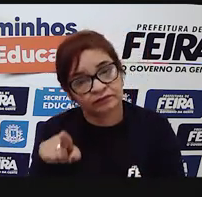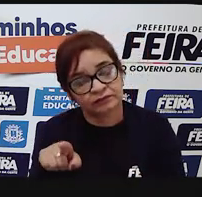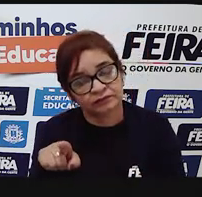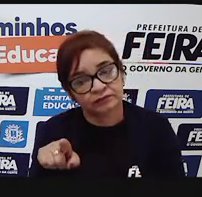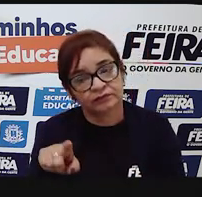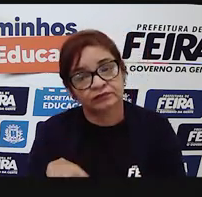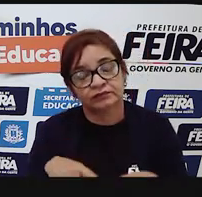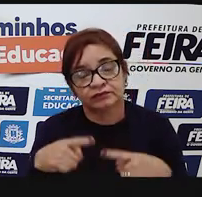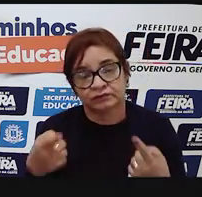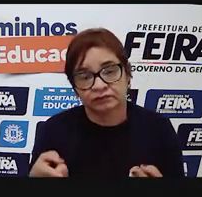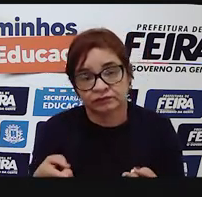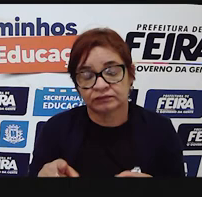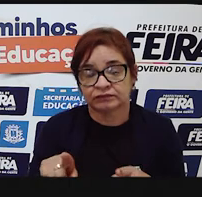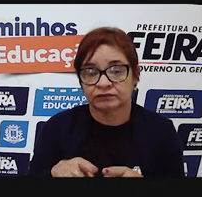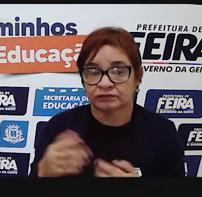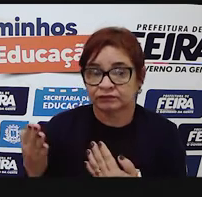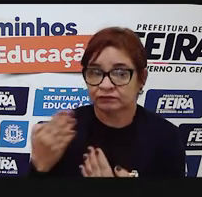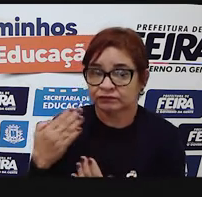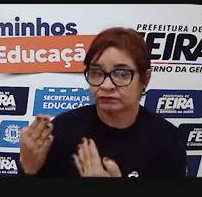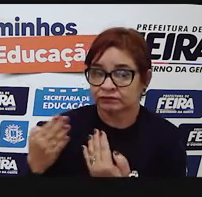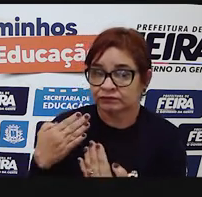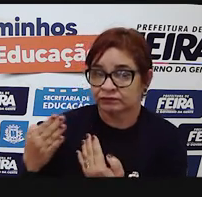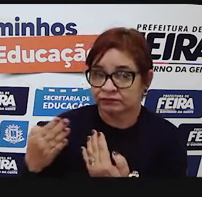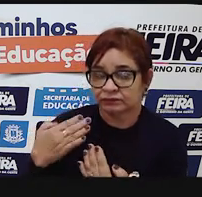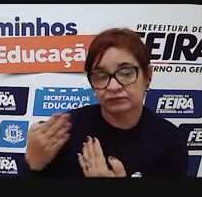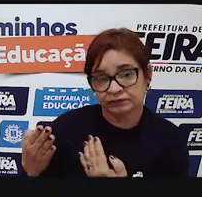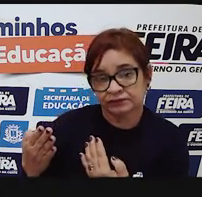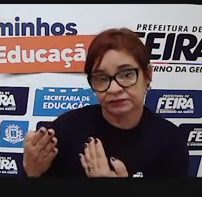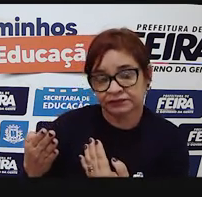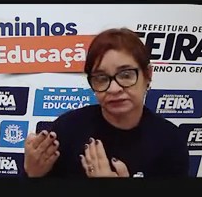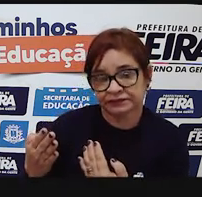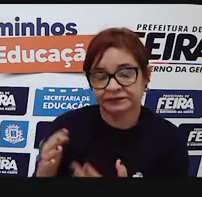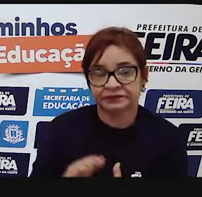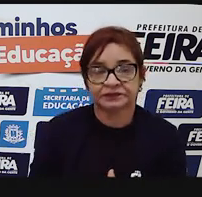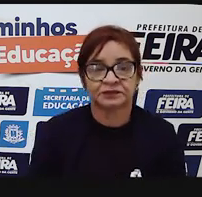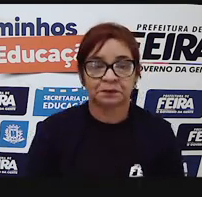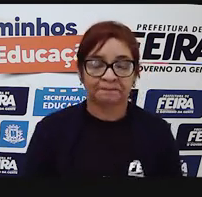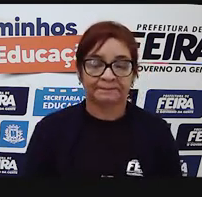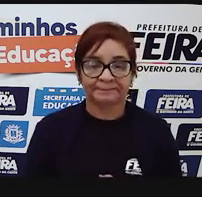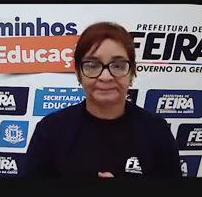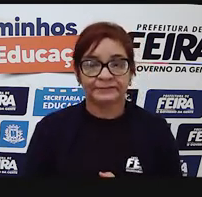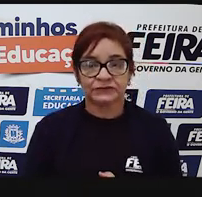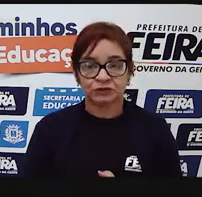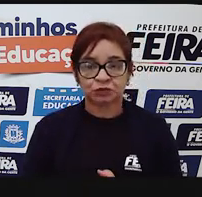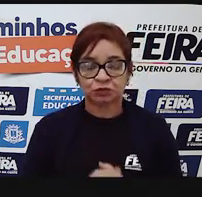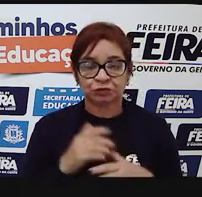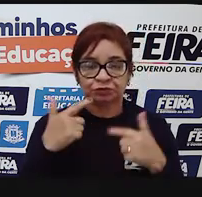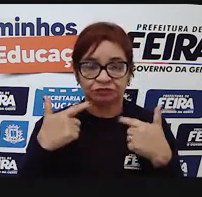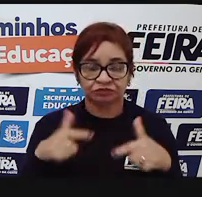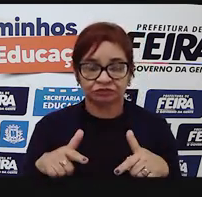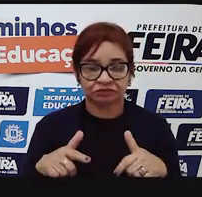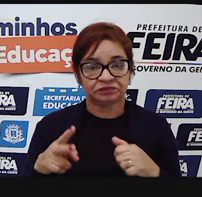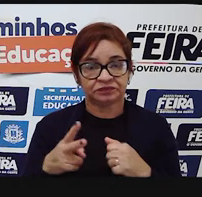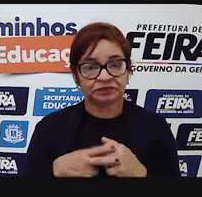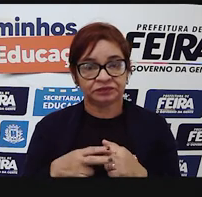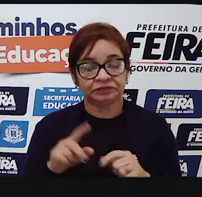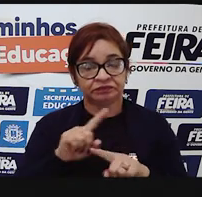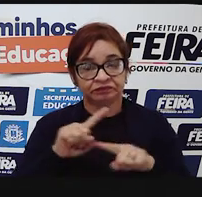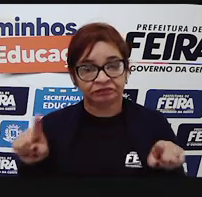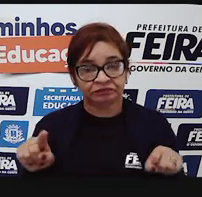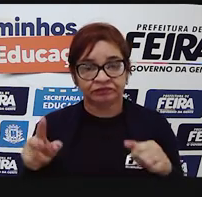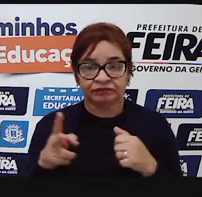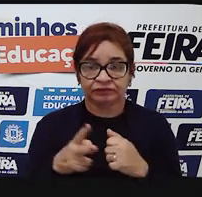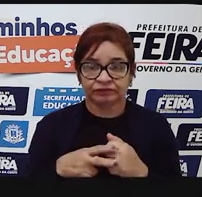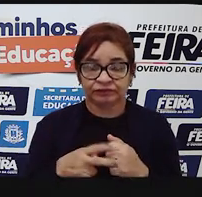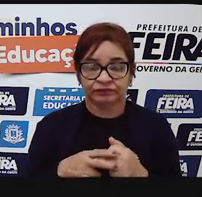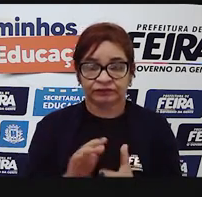mas existe o diálogo dos personagens, que representa a linguagem verbal e a linguagem não verbal.